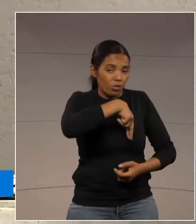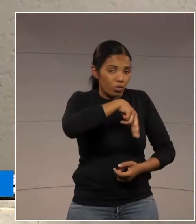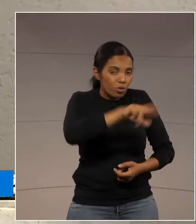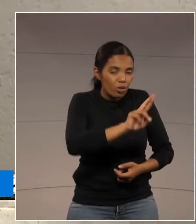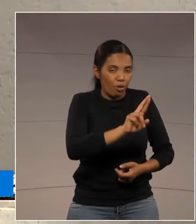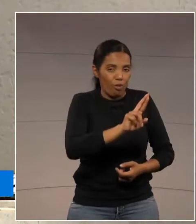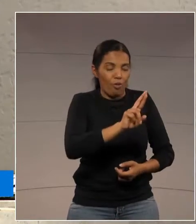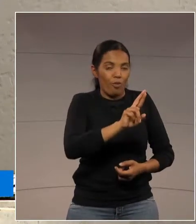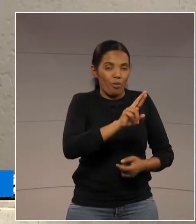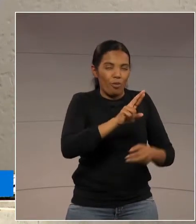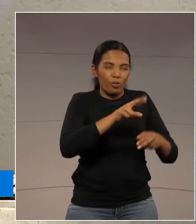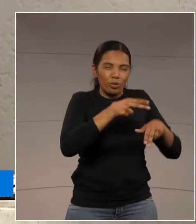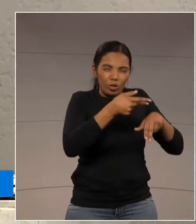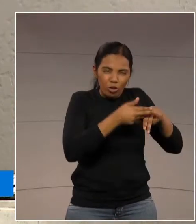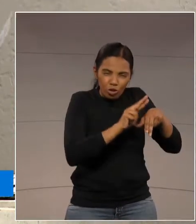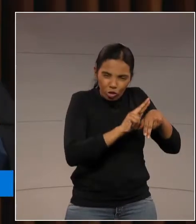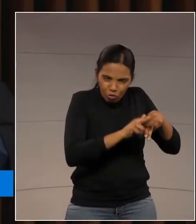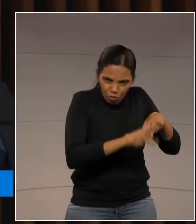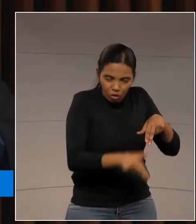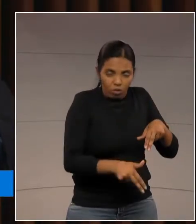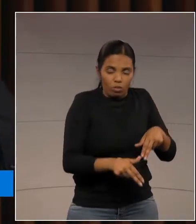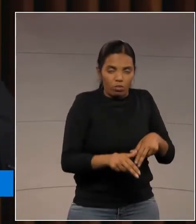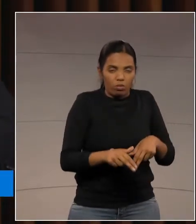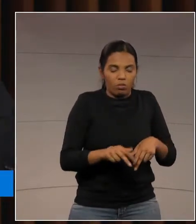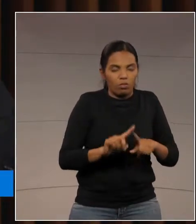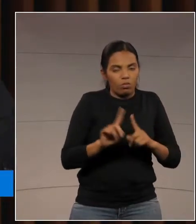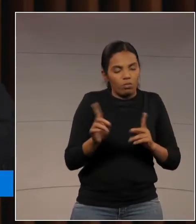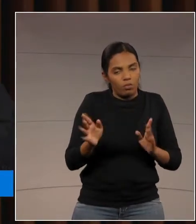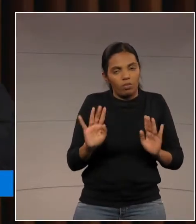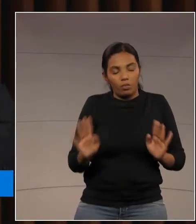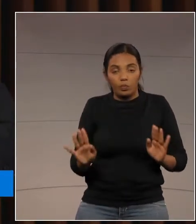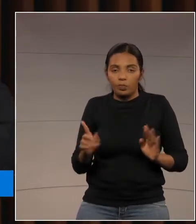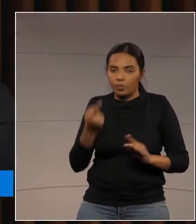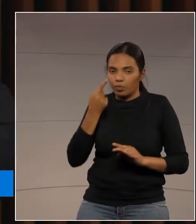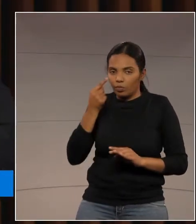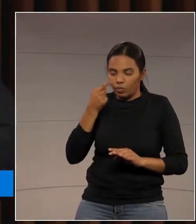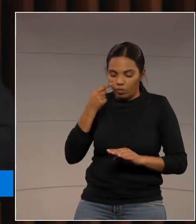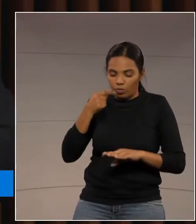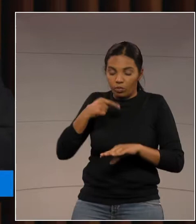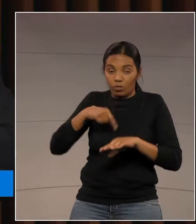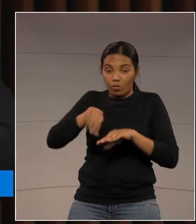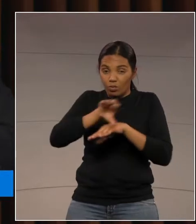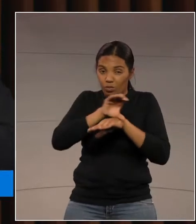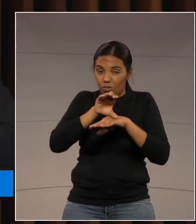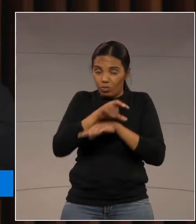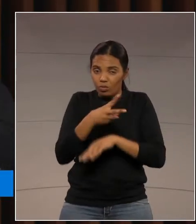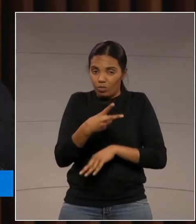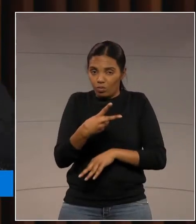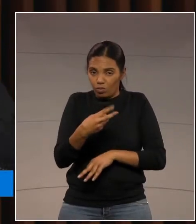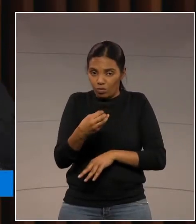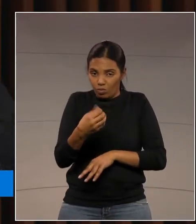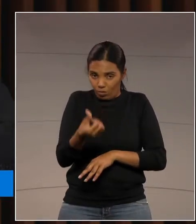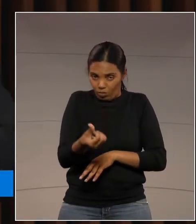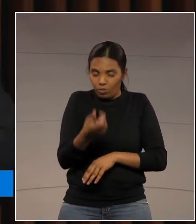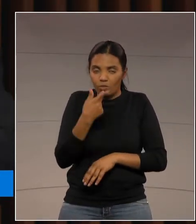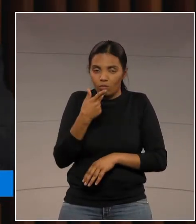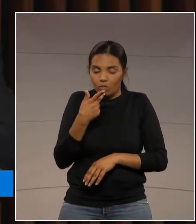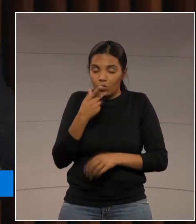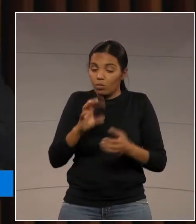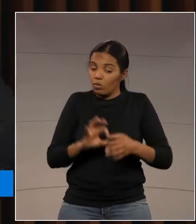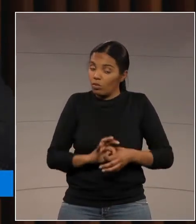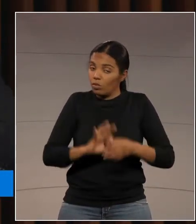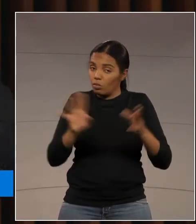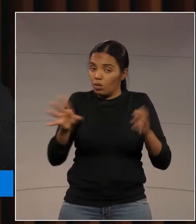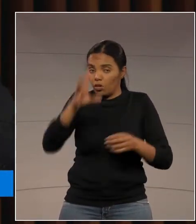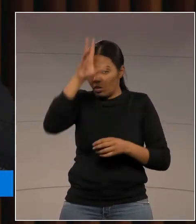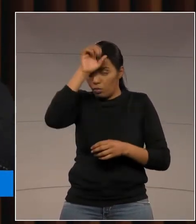que prevê a nossa Constituição? Artigo 206, o ensino será administrado com base nos seguintes princípios, liberdade